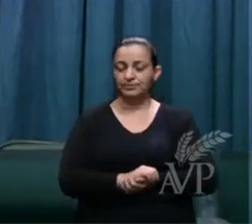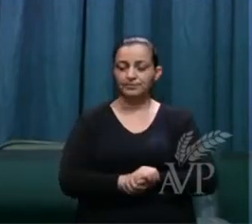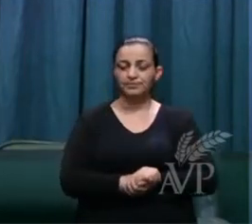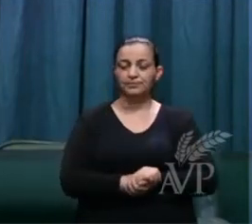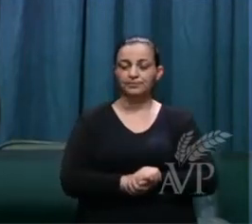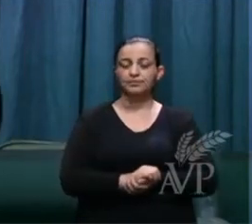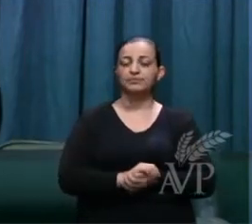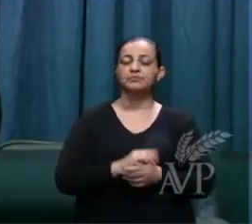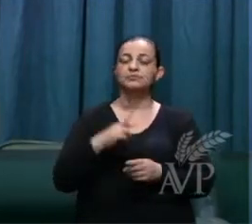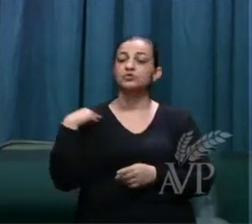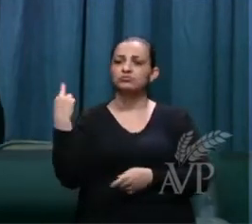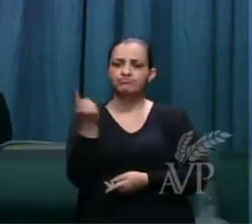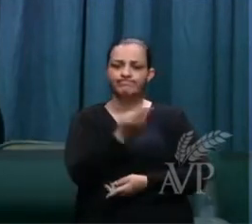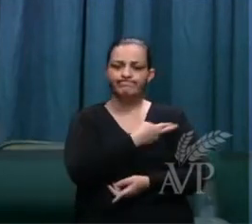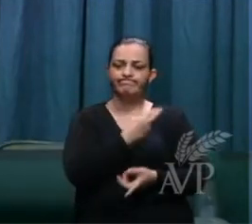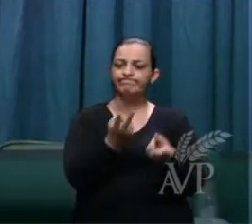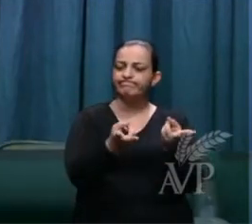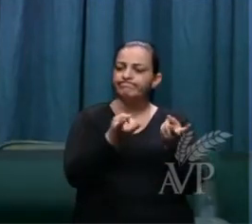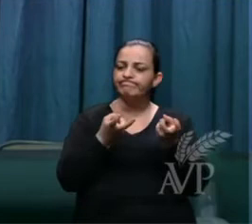E nós vemos,